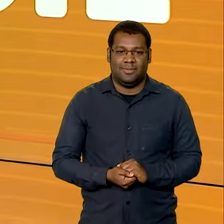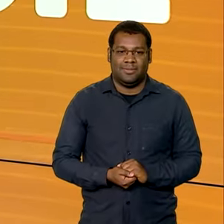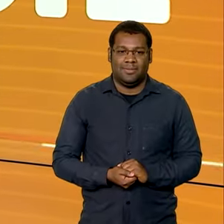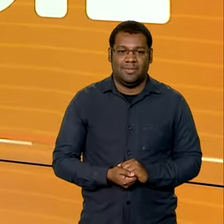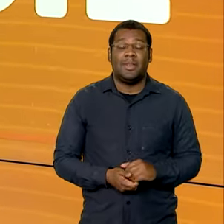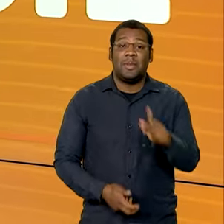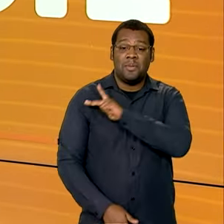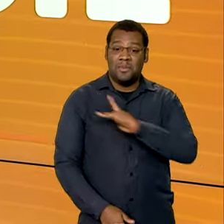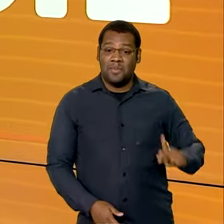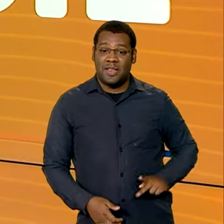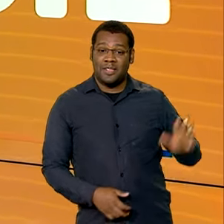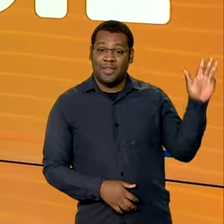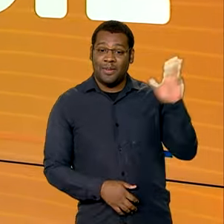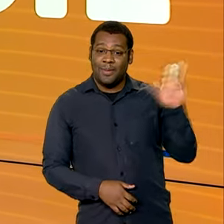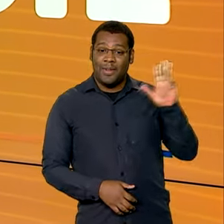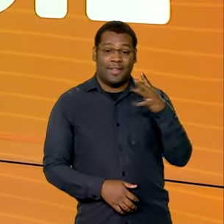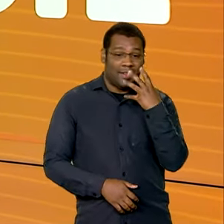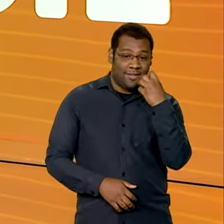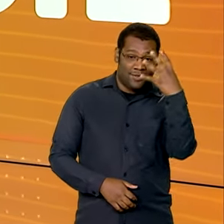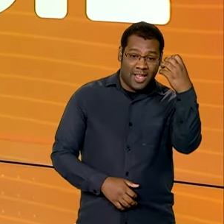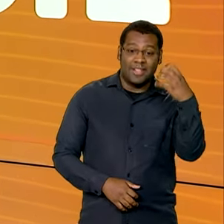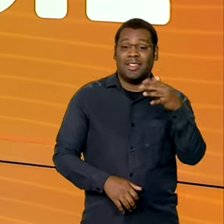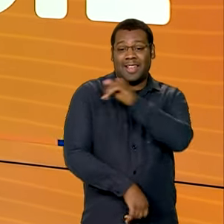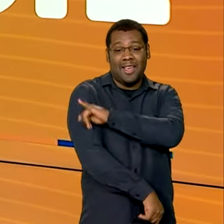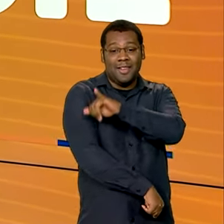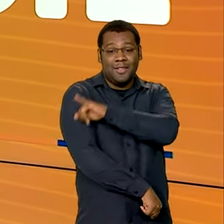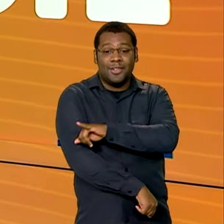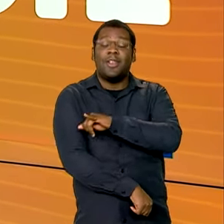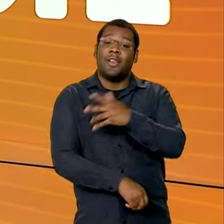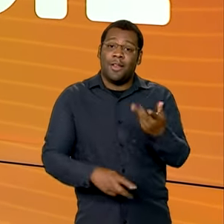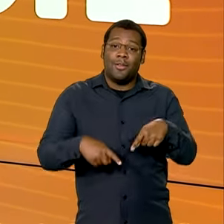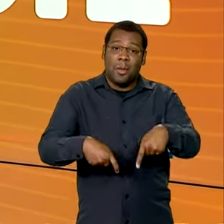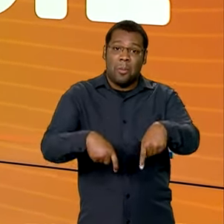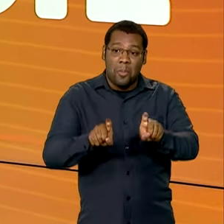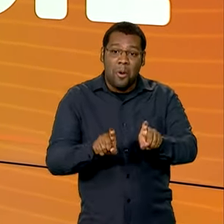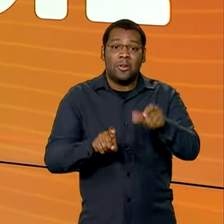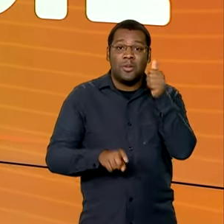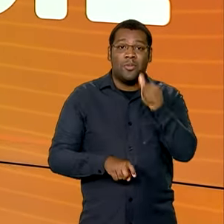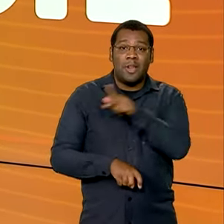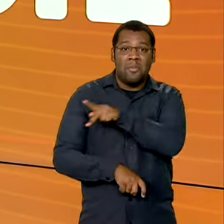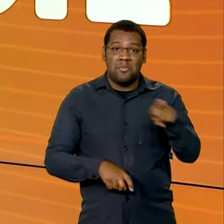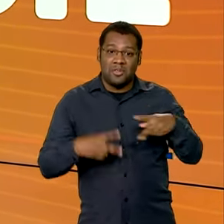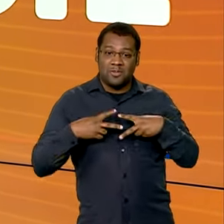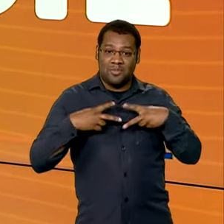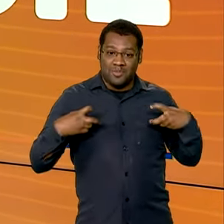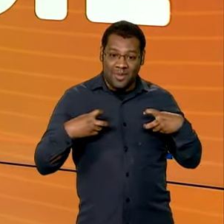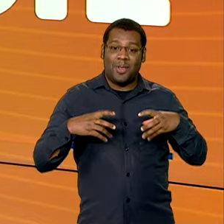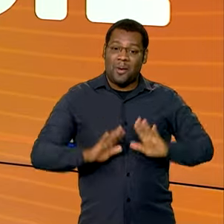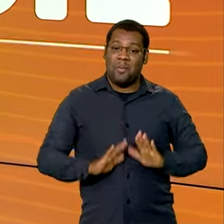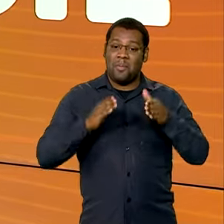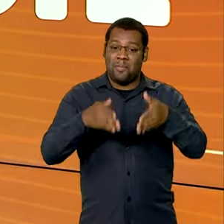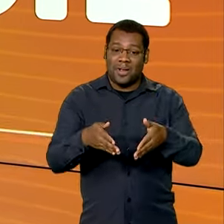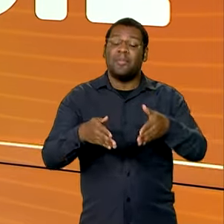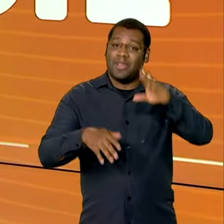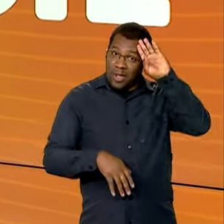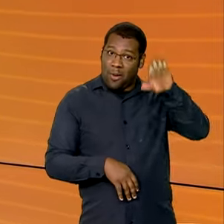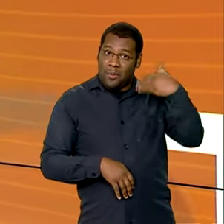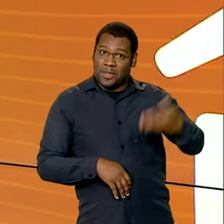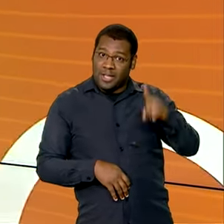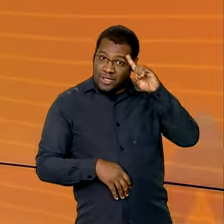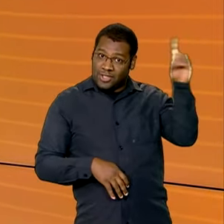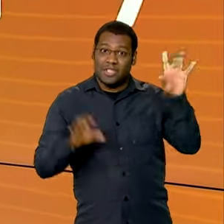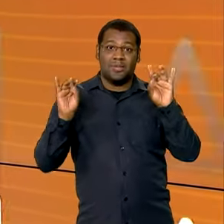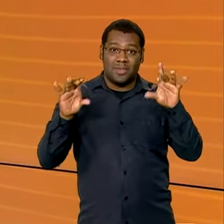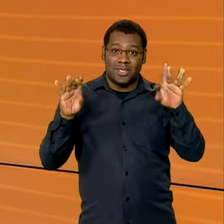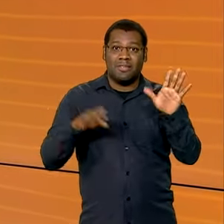O presidente Lula vai hoje ao Rio de Janeiro para posse da presidente da Petrobras e participa de homenagem ao cinema